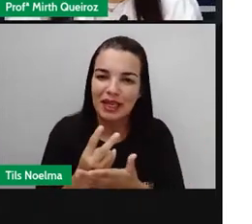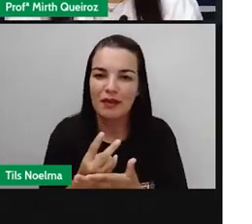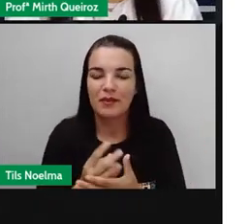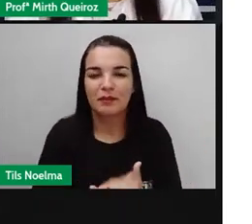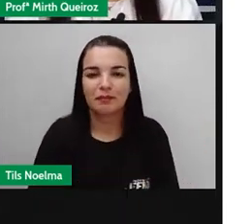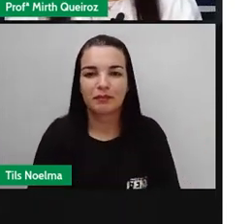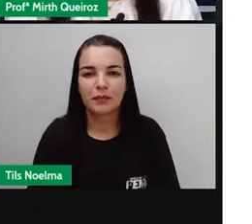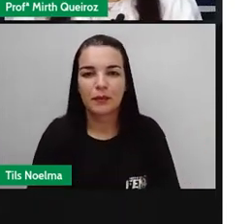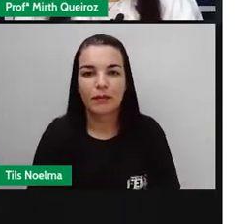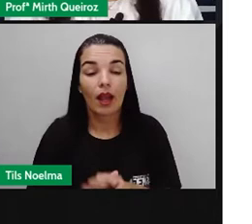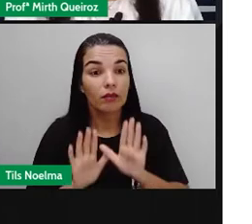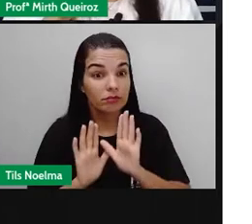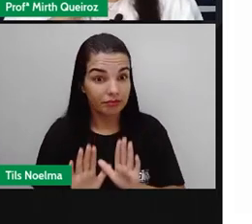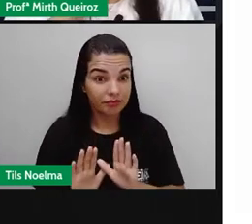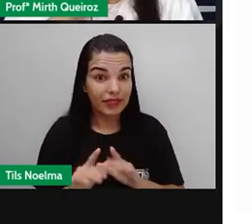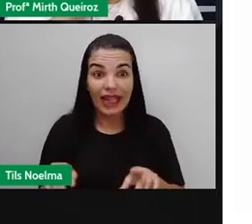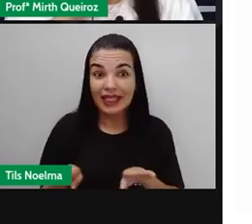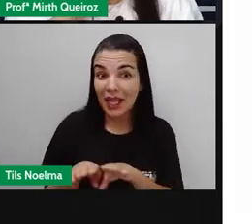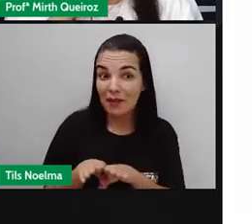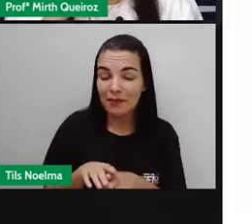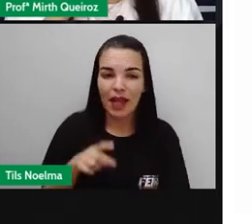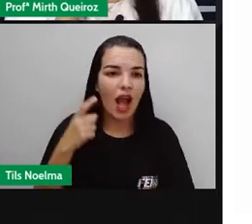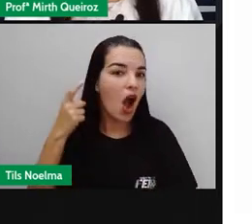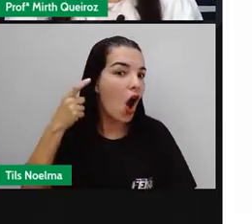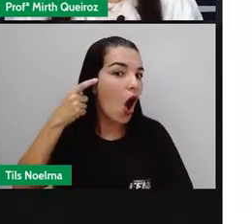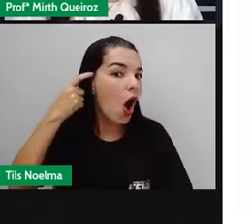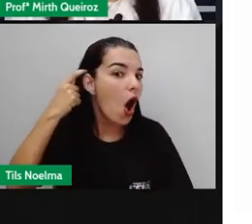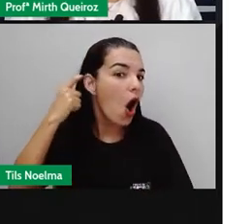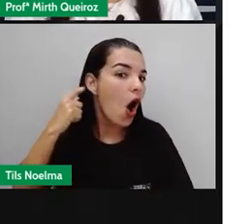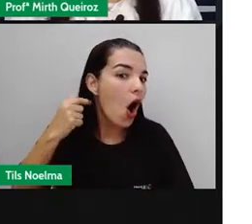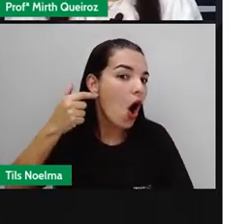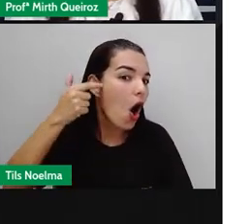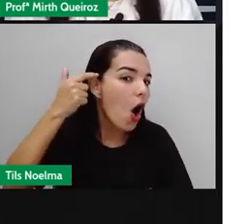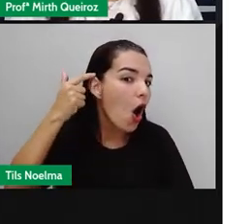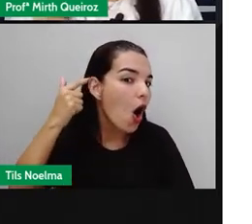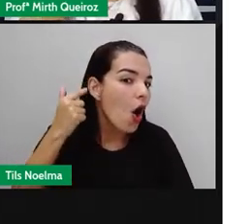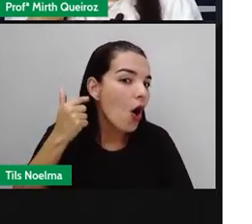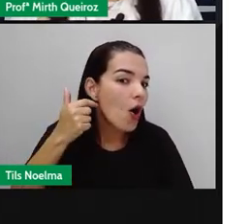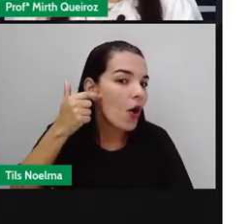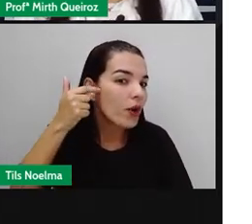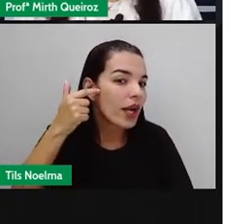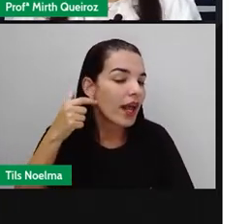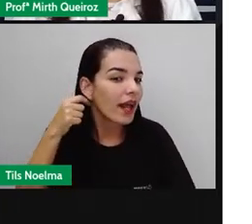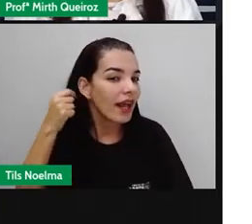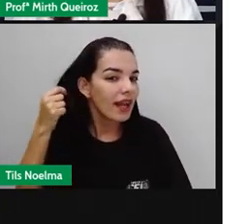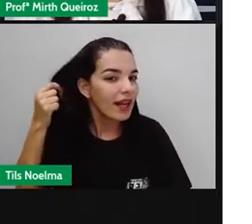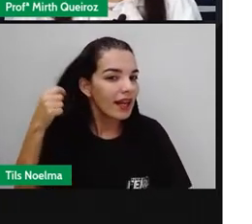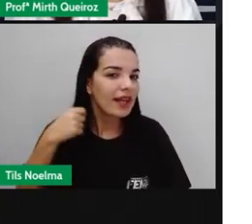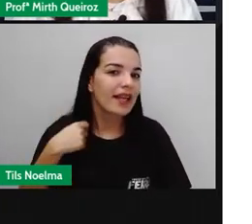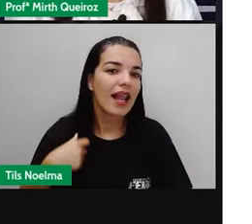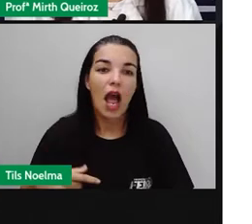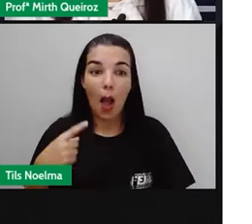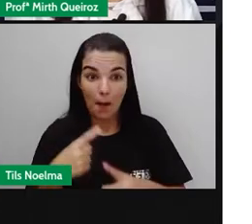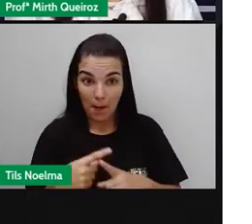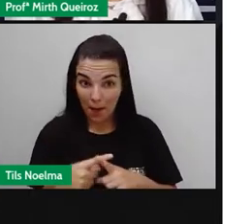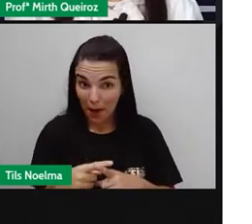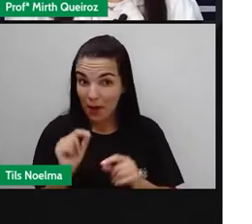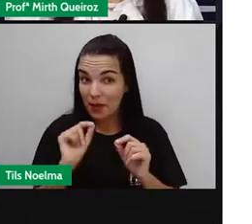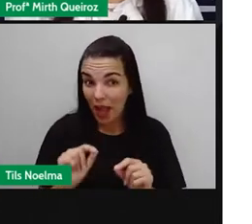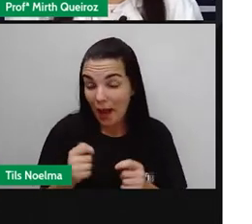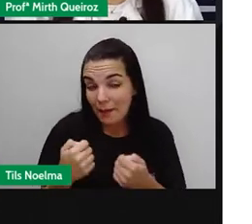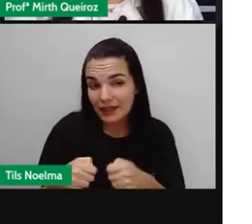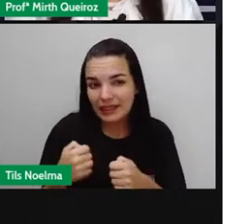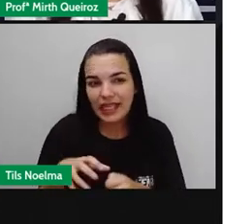acontecer. As orelhas também são importantes para a gente ouvir o que os outros pensam